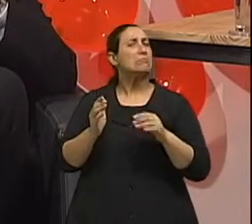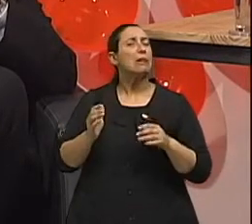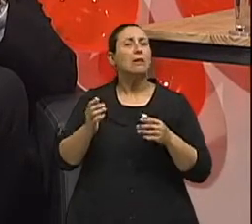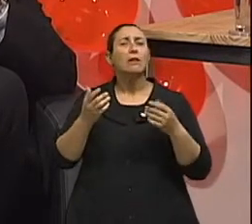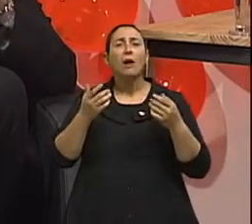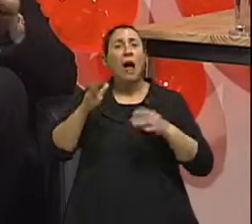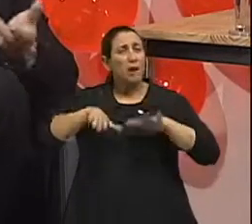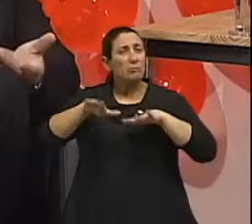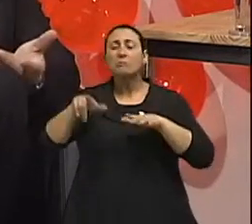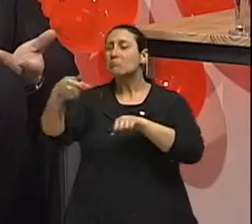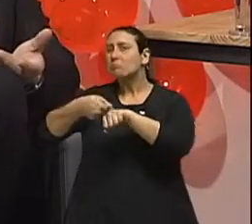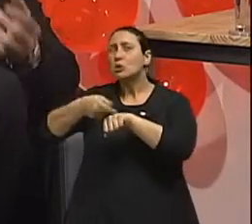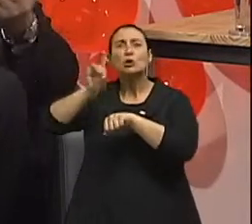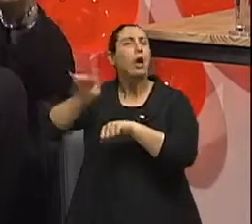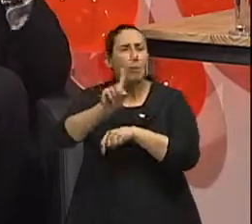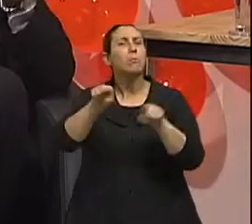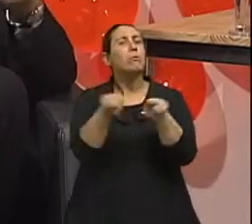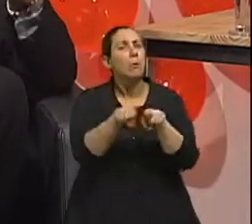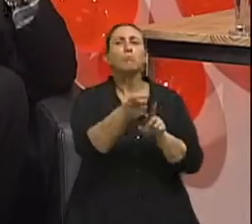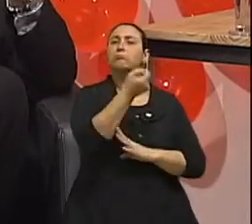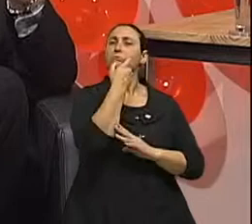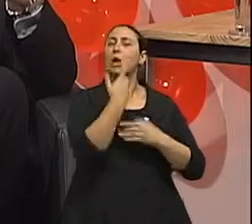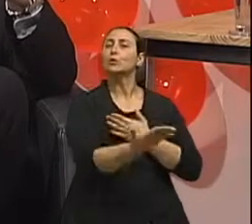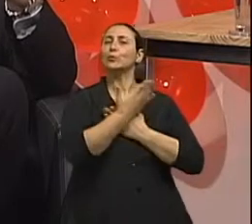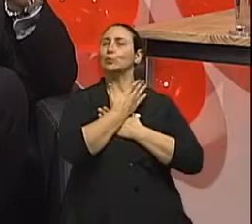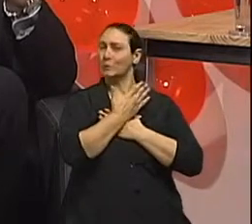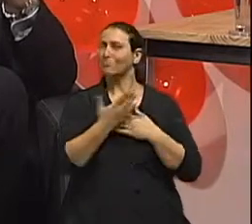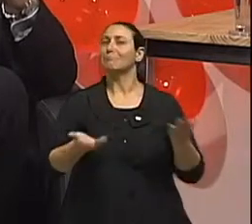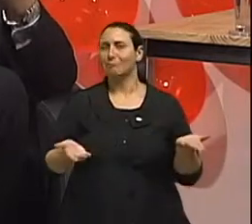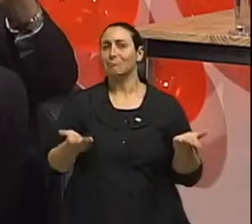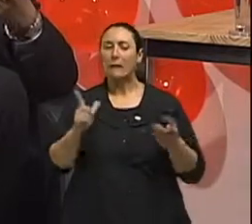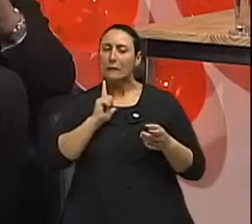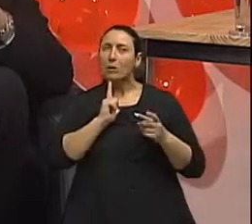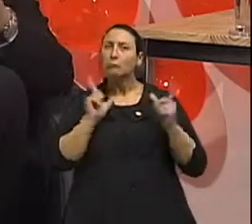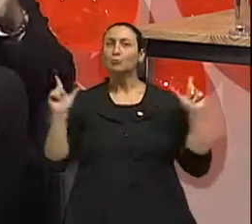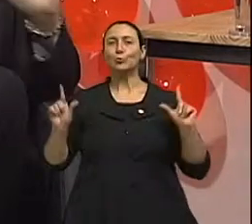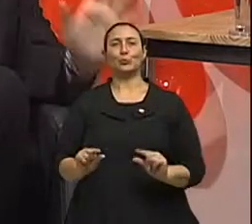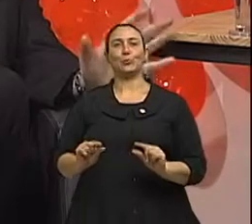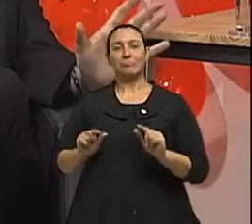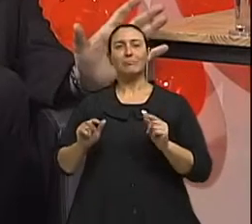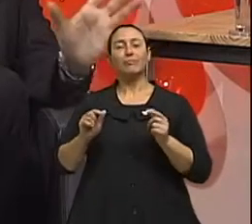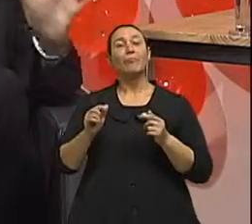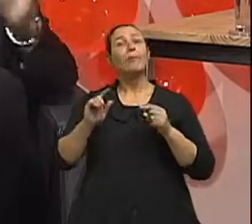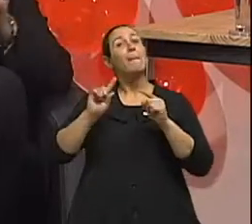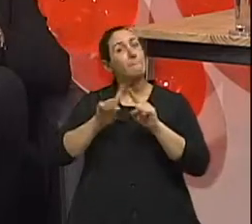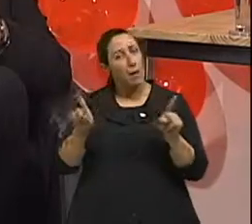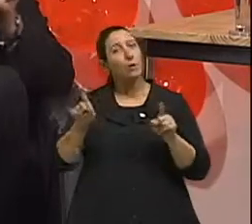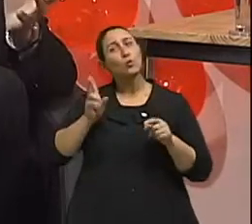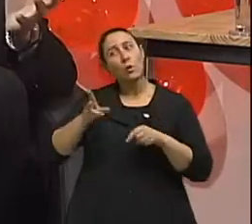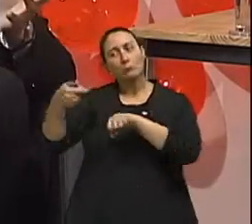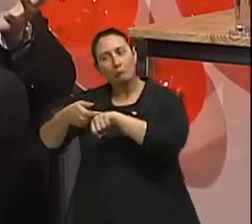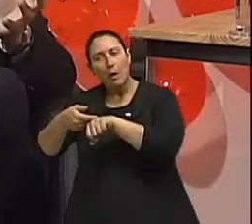o tratamento é feito não só com quimioterapia na veia, mas pode ser utilizado com quimioterapia comprimido. Cujo manejo continua sendo químio, mas o